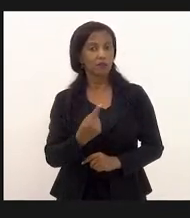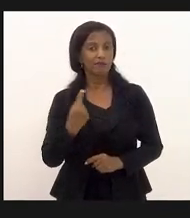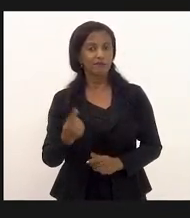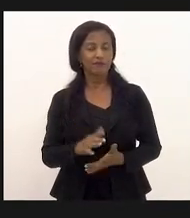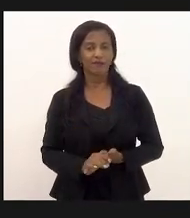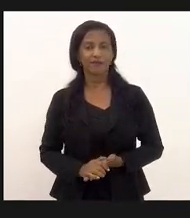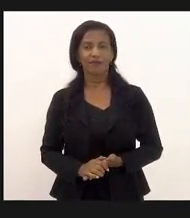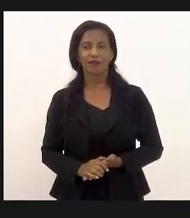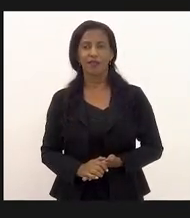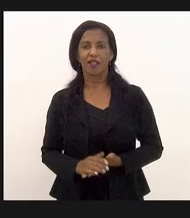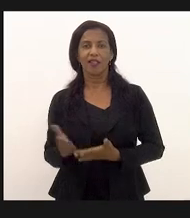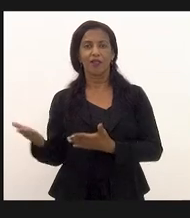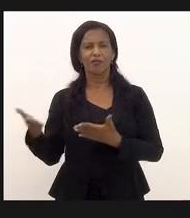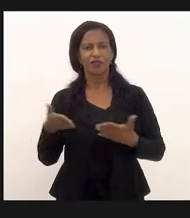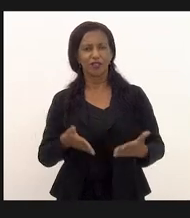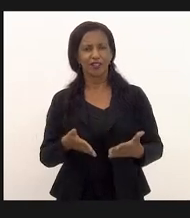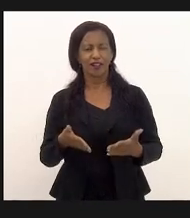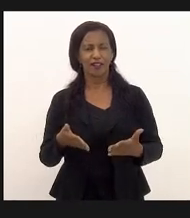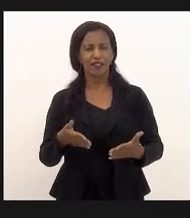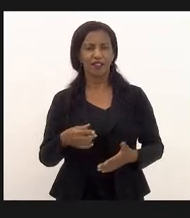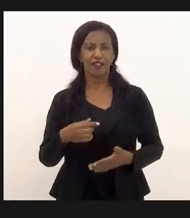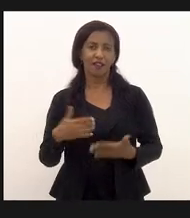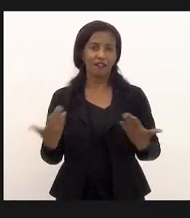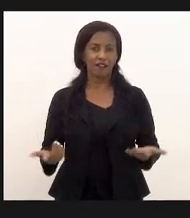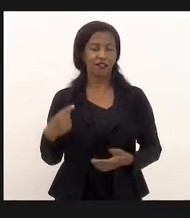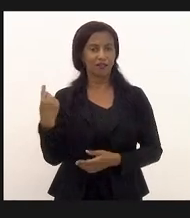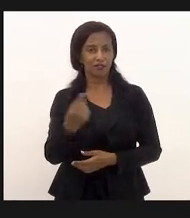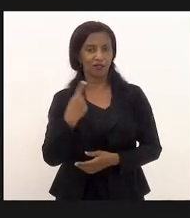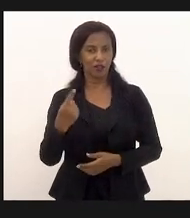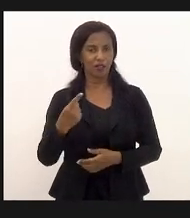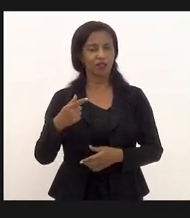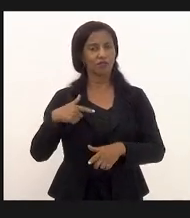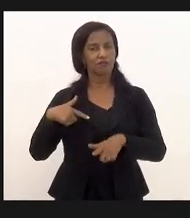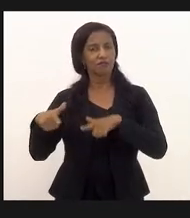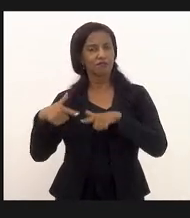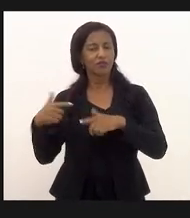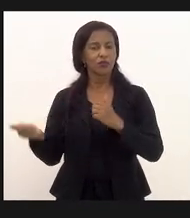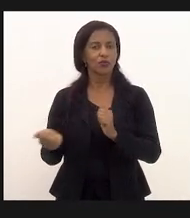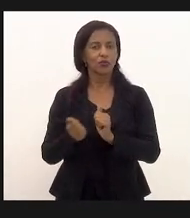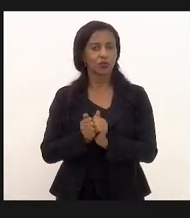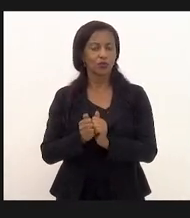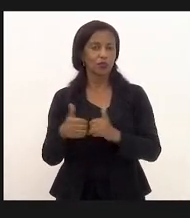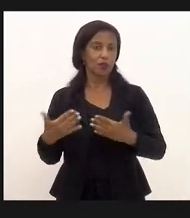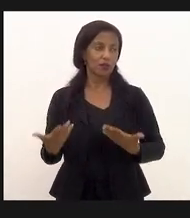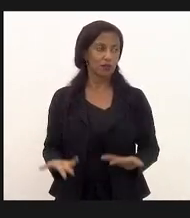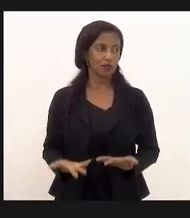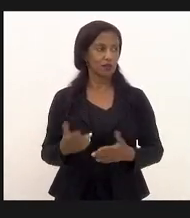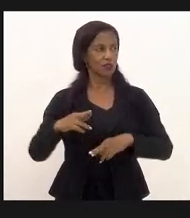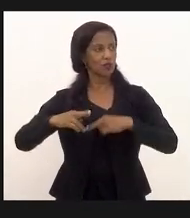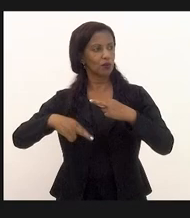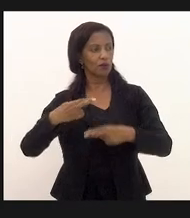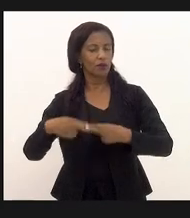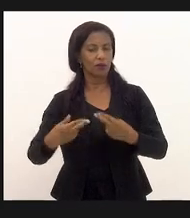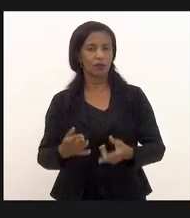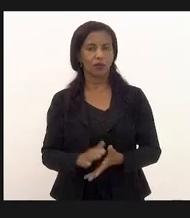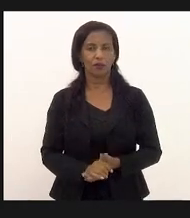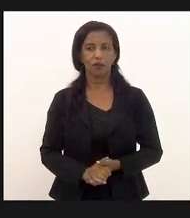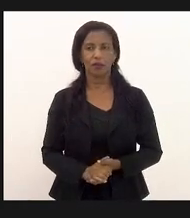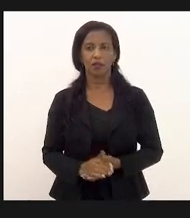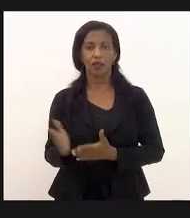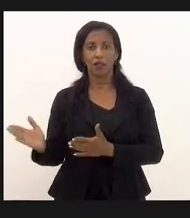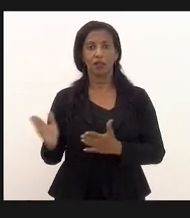iremos passar por aqui é óbvio que nós iremos lutar para que não seja uma reforma que